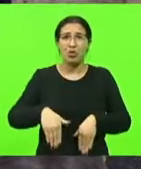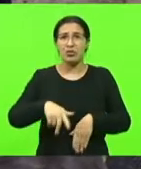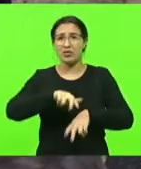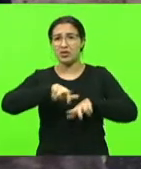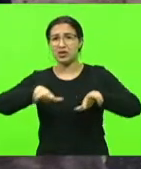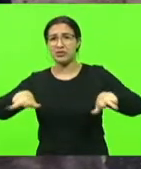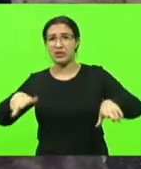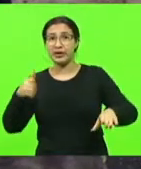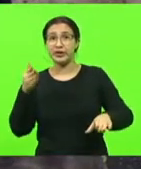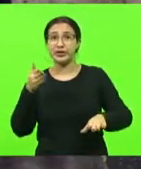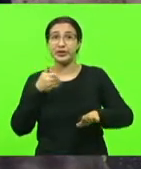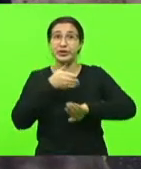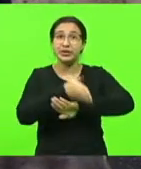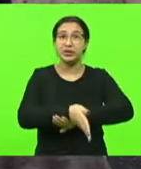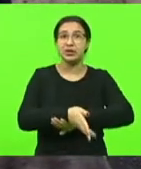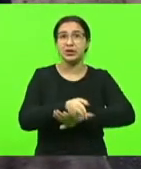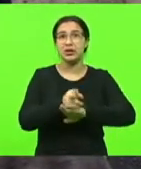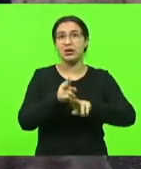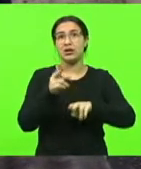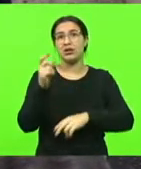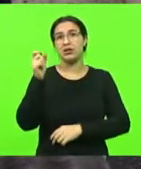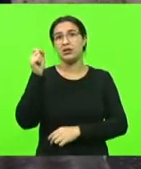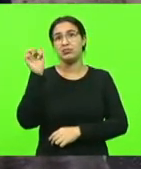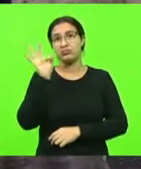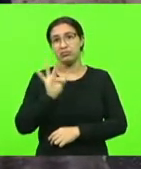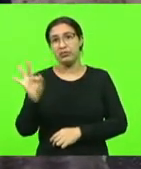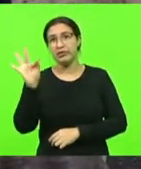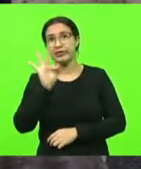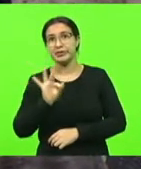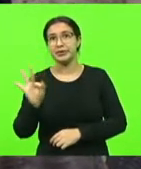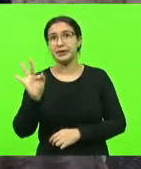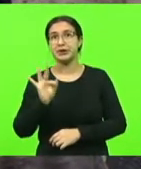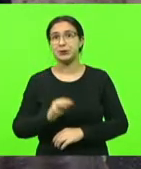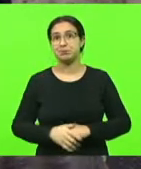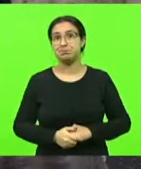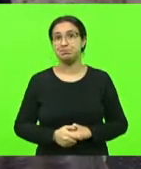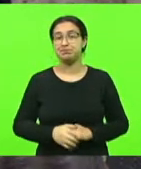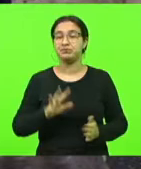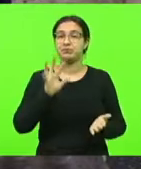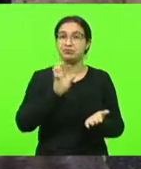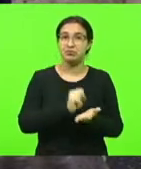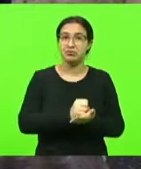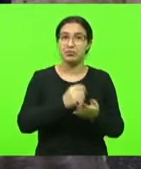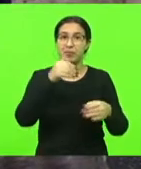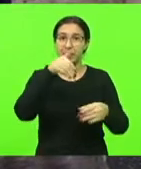universidade. Então, por isso, também fica aqui o meu registro para um voto contrário.